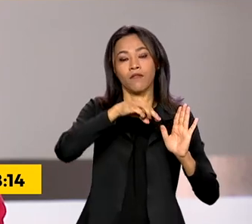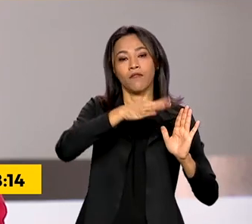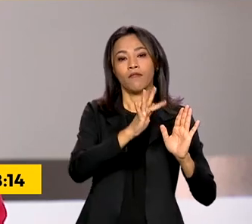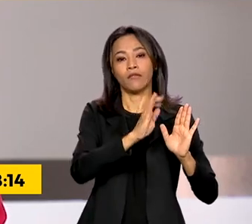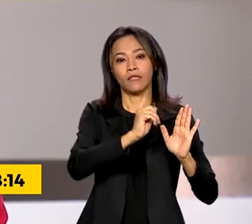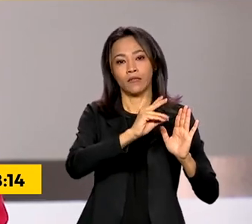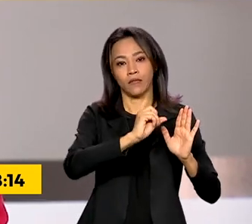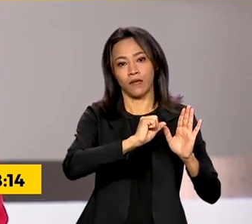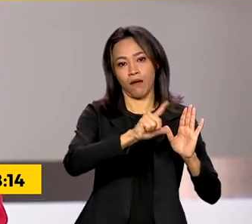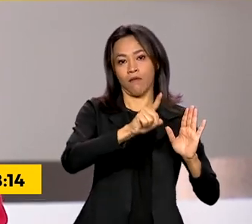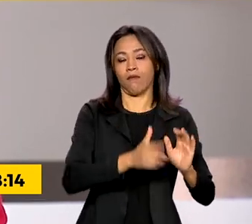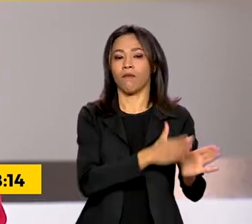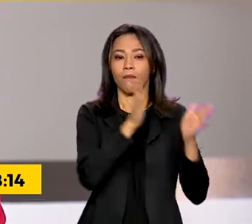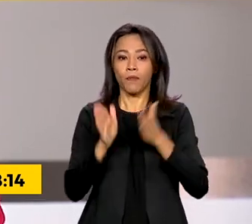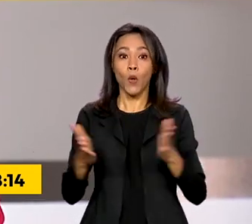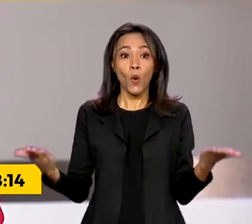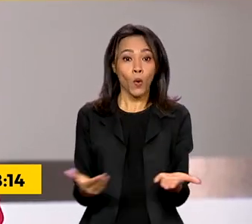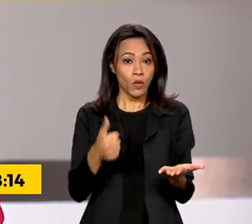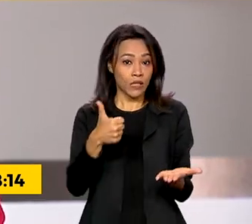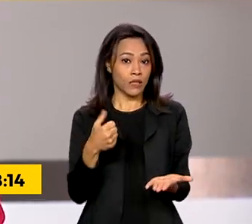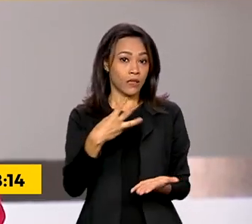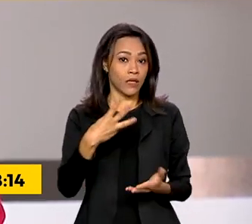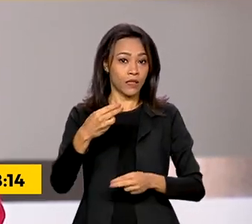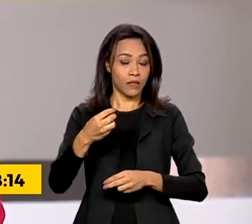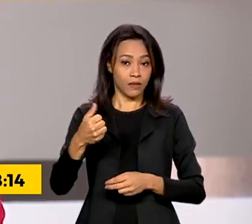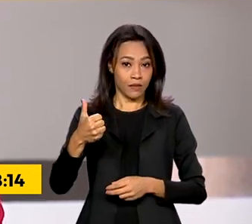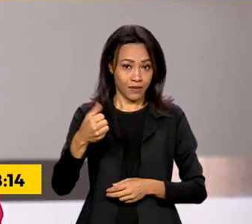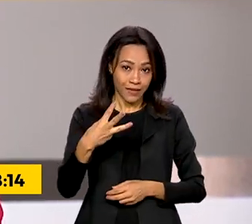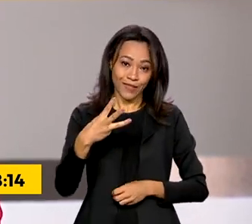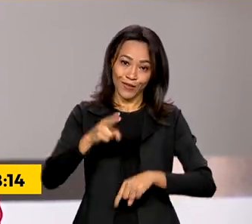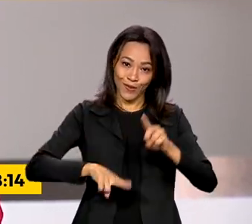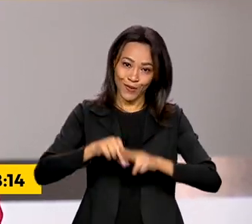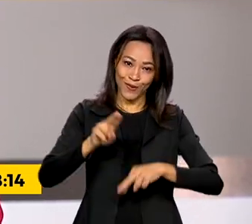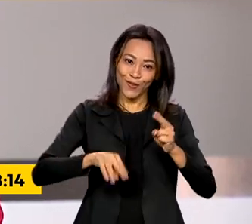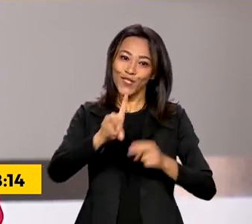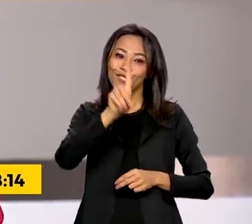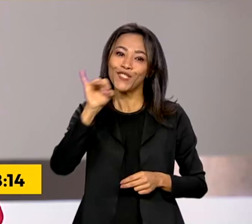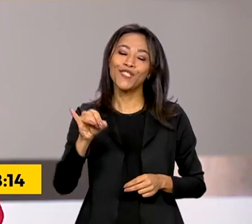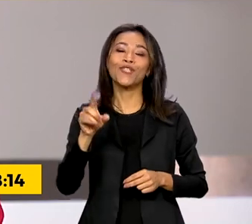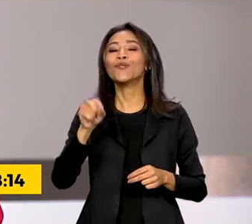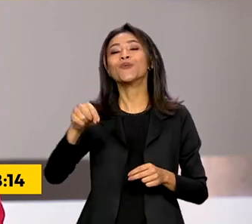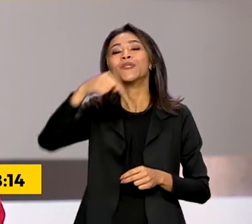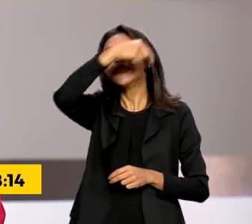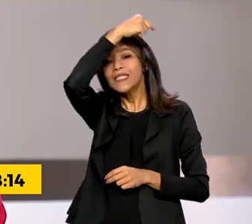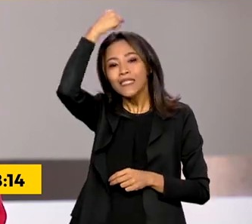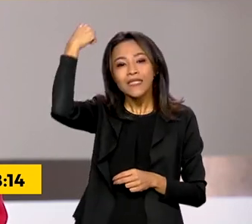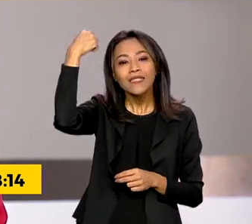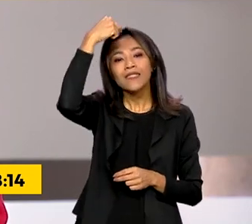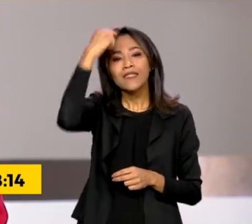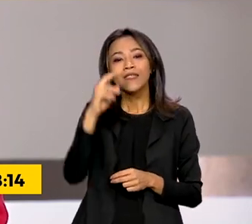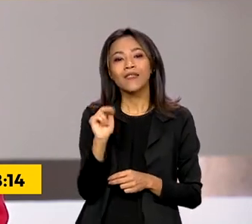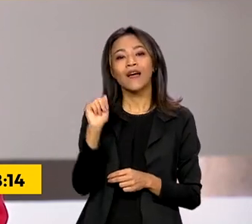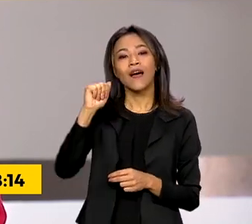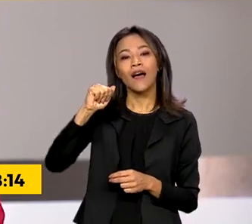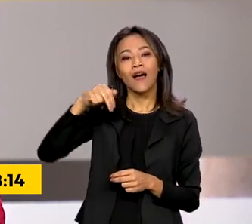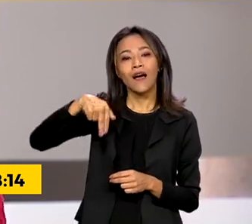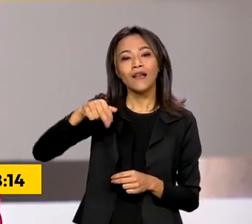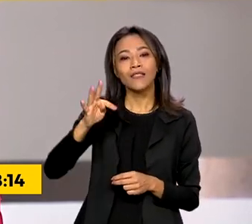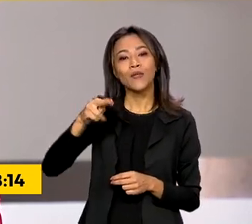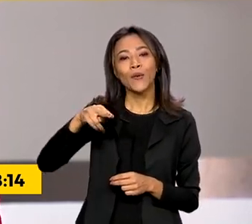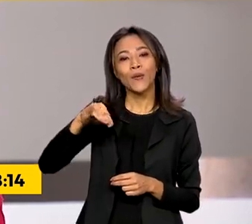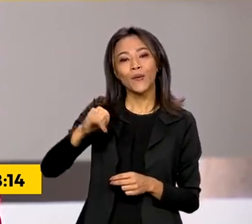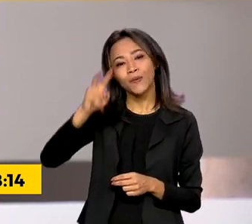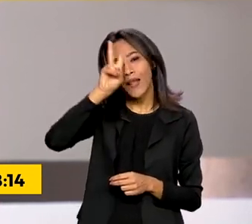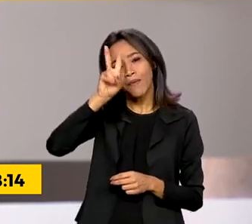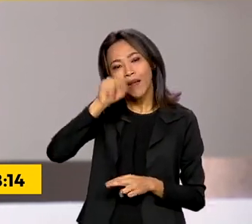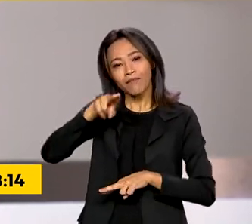Hoje, 13 de junho, é o dia de Santo Antônio, o santo casamenteiro, tão lembrado nas festas juninas e que